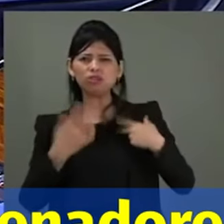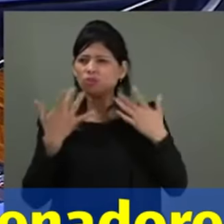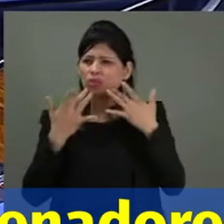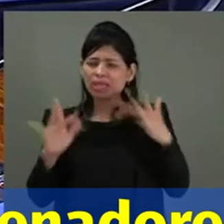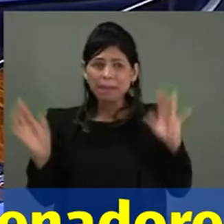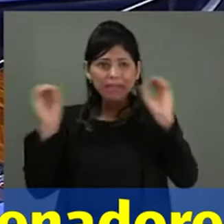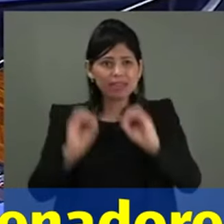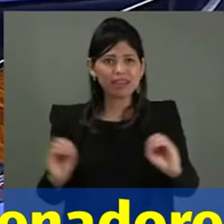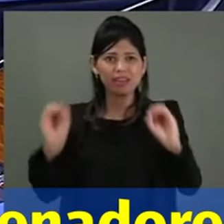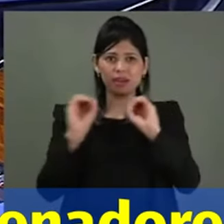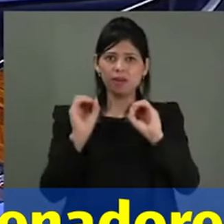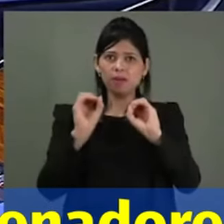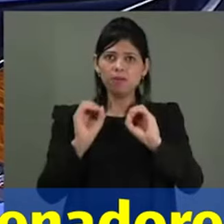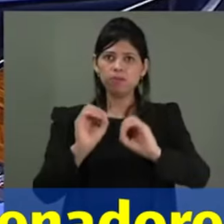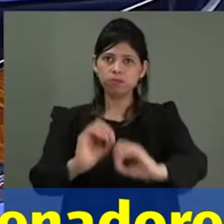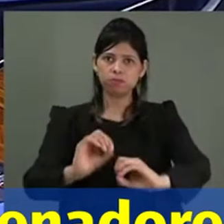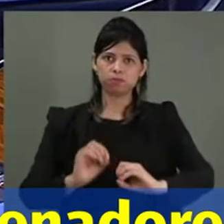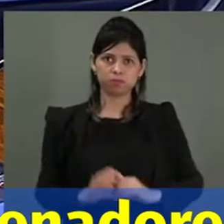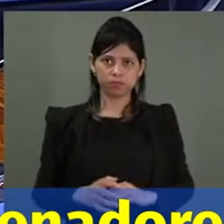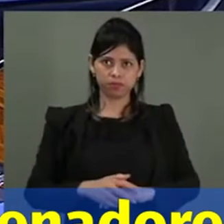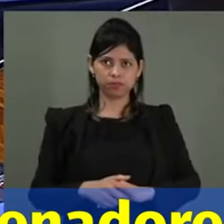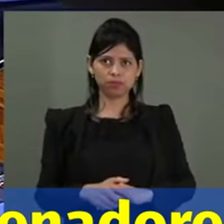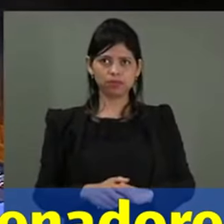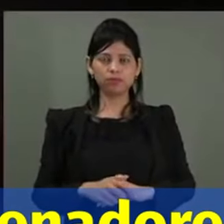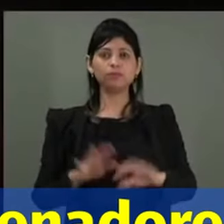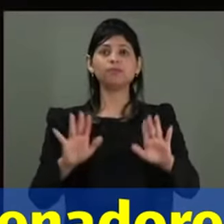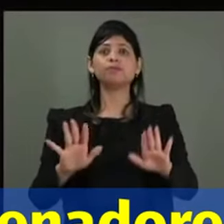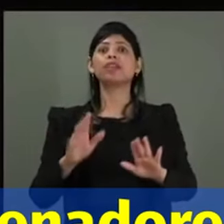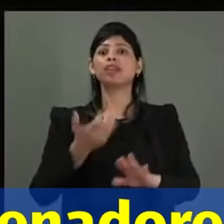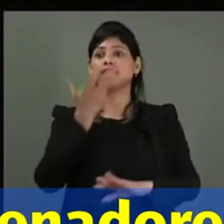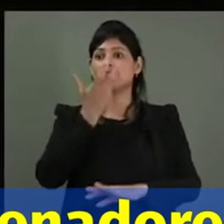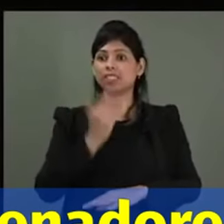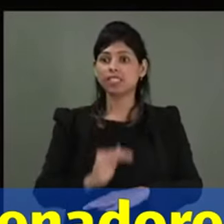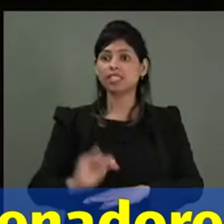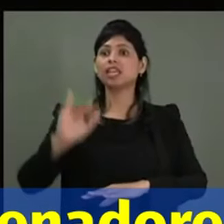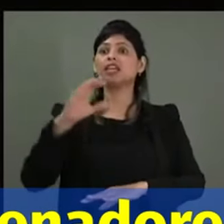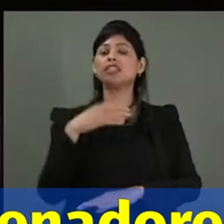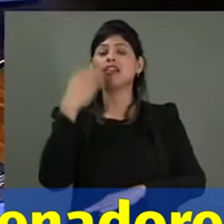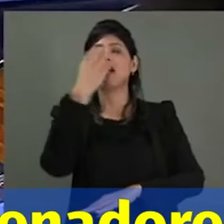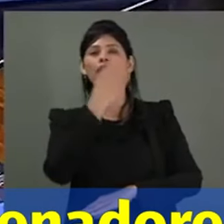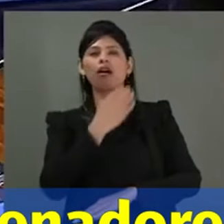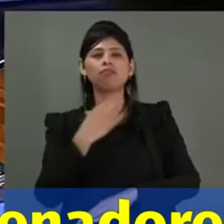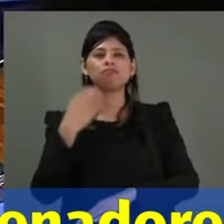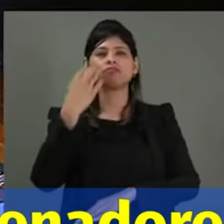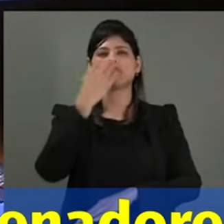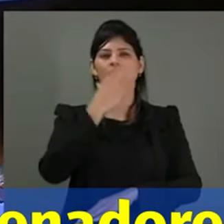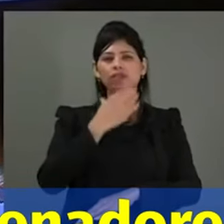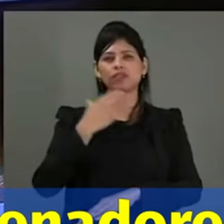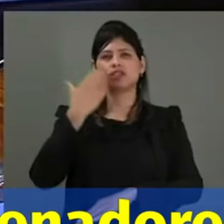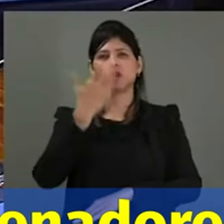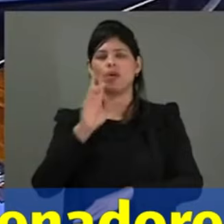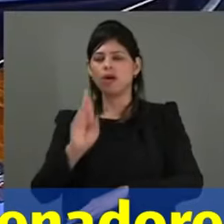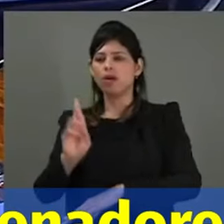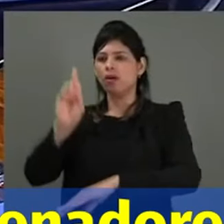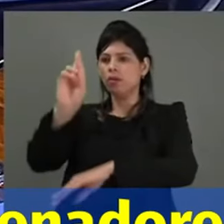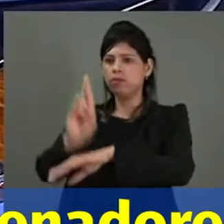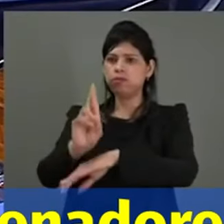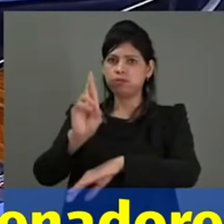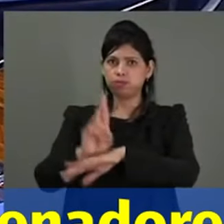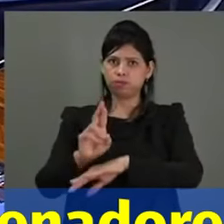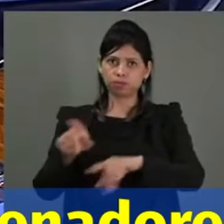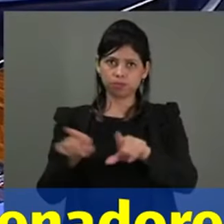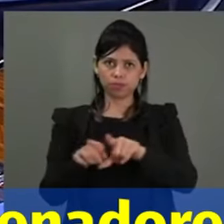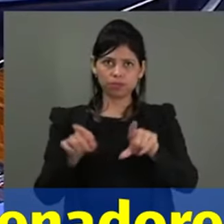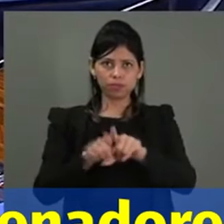E aquelas crianças cantam de forma garbosa o hino nacional, se apresentam, respeitam, é como nas artes